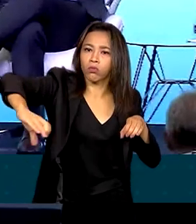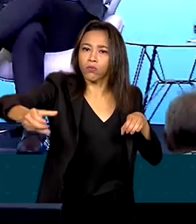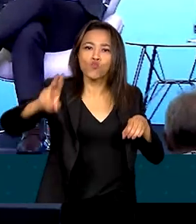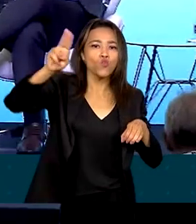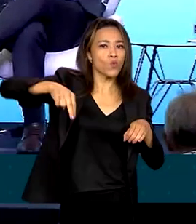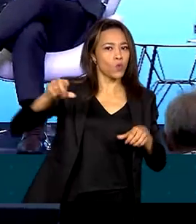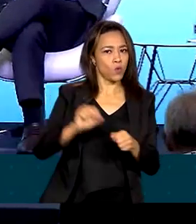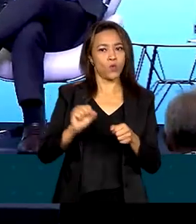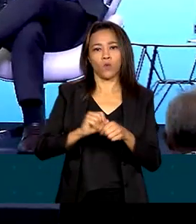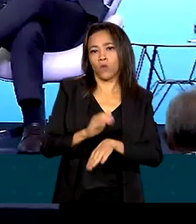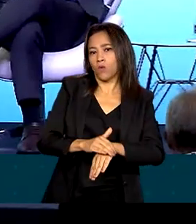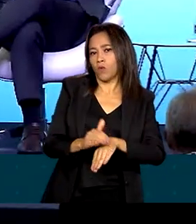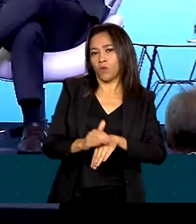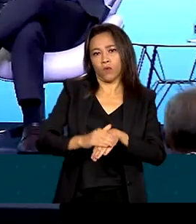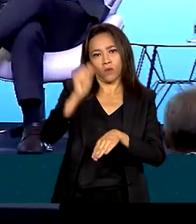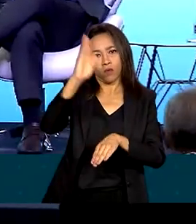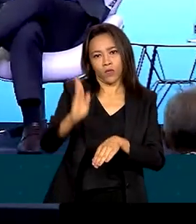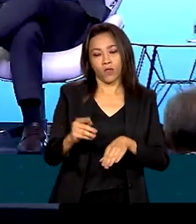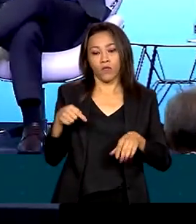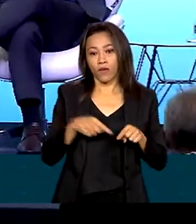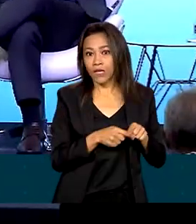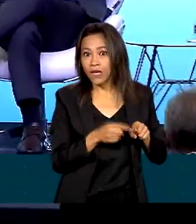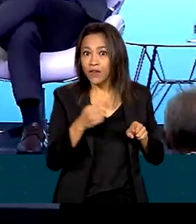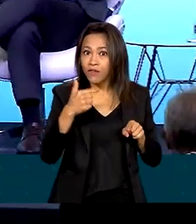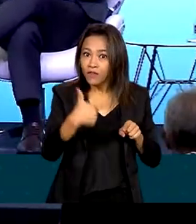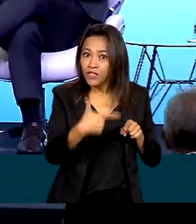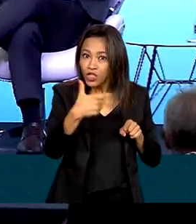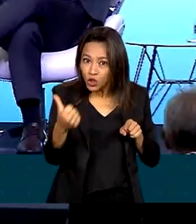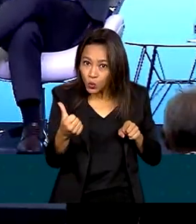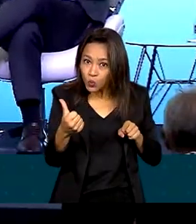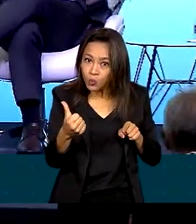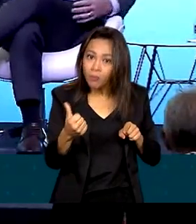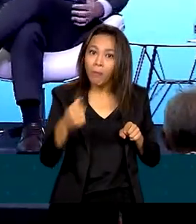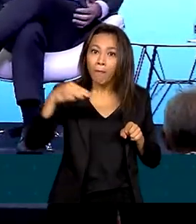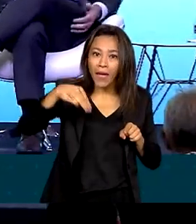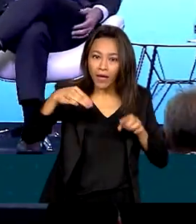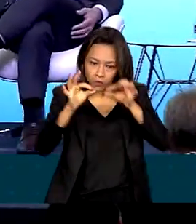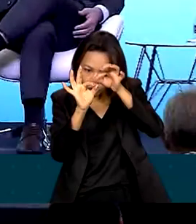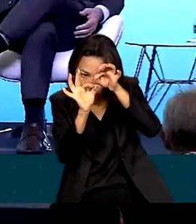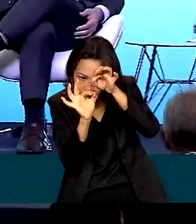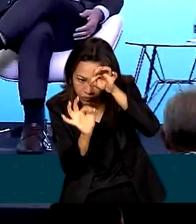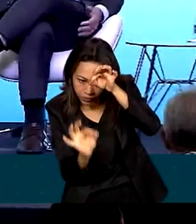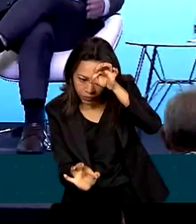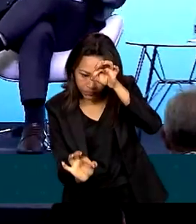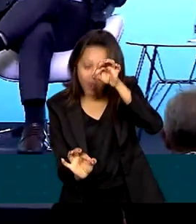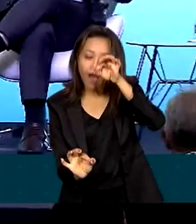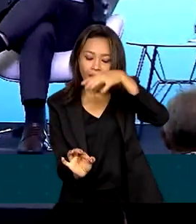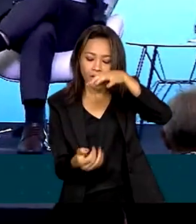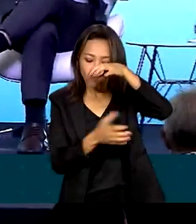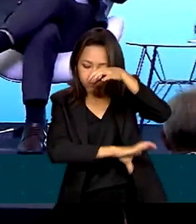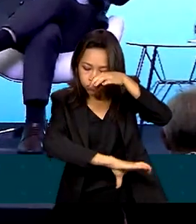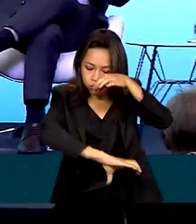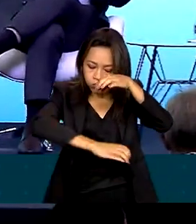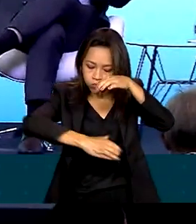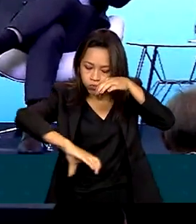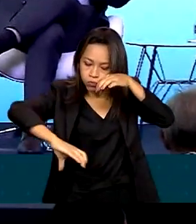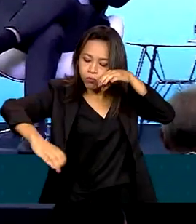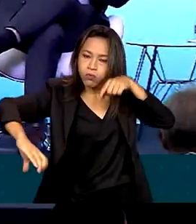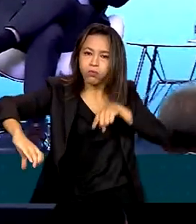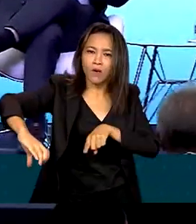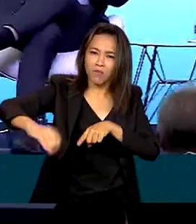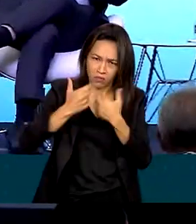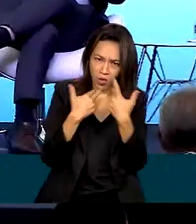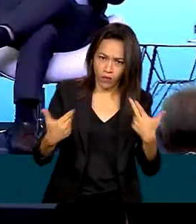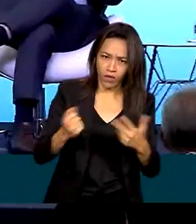estar, o teto do túnel vai estar a 21 metros da superfície, portanto é realmente um desafio. Mas não é uma novidade